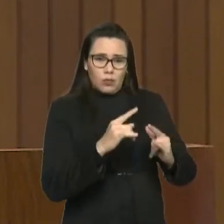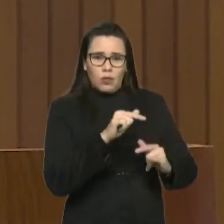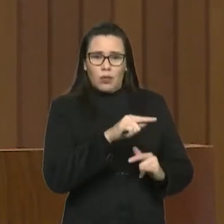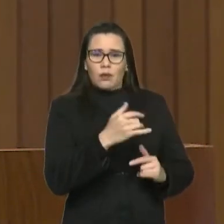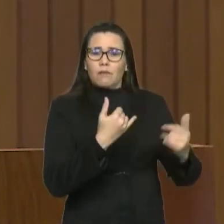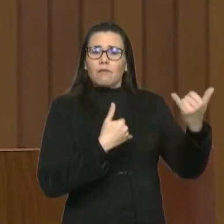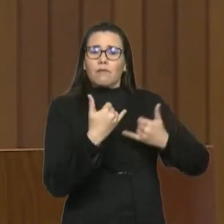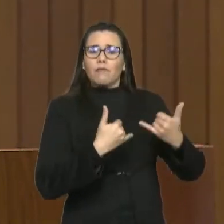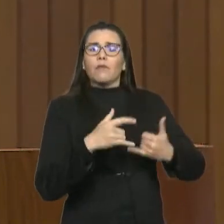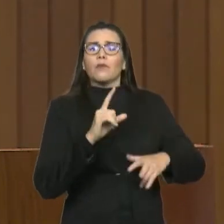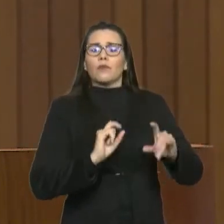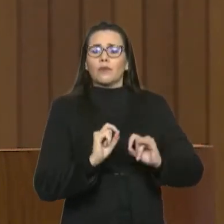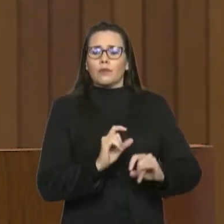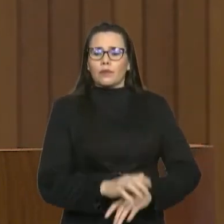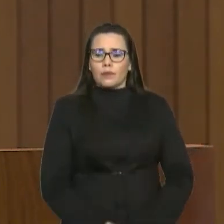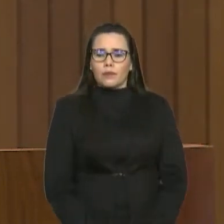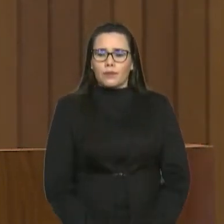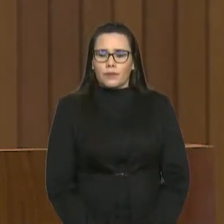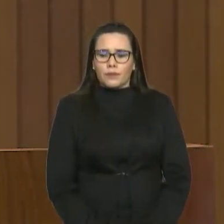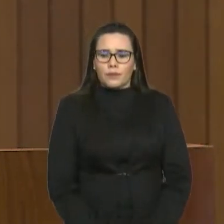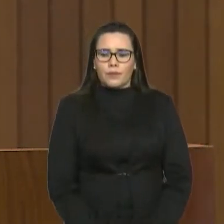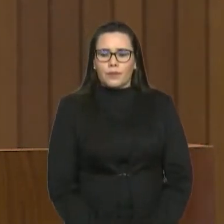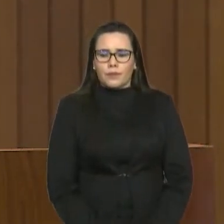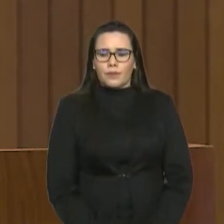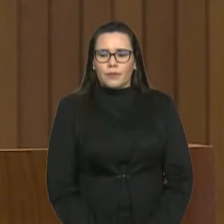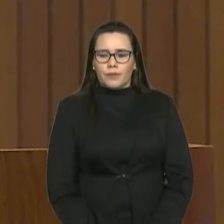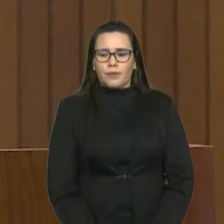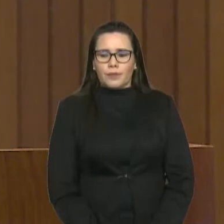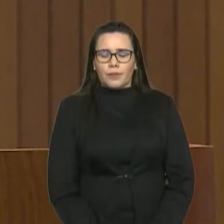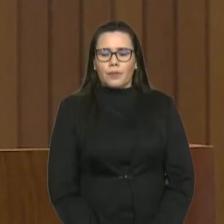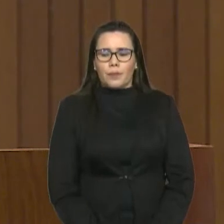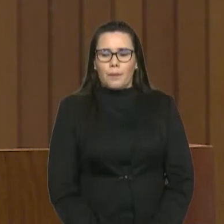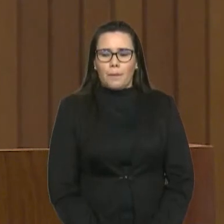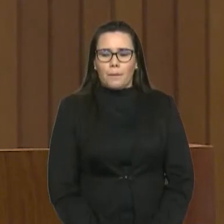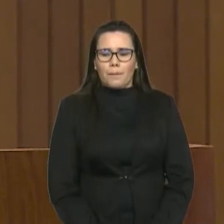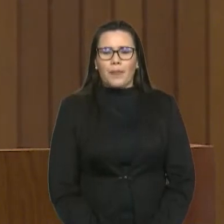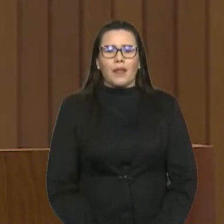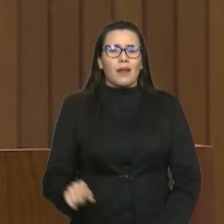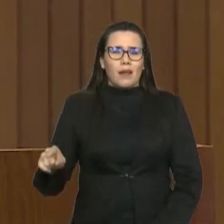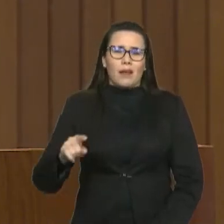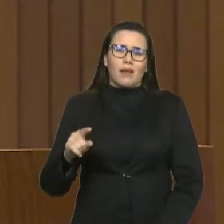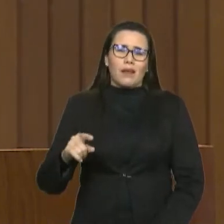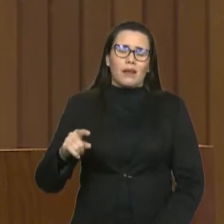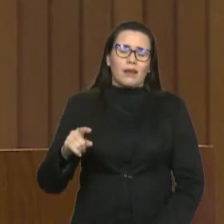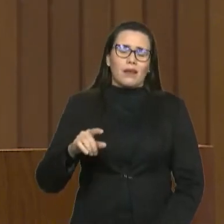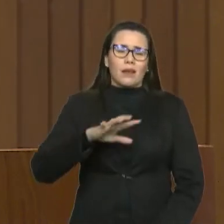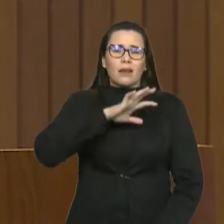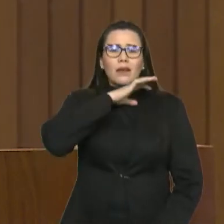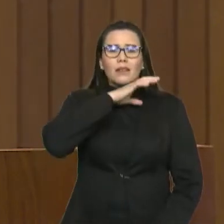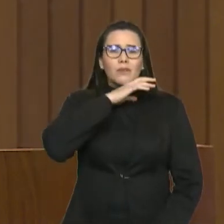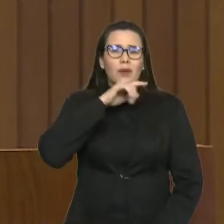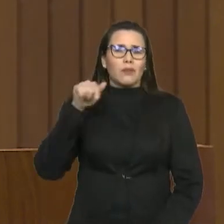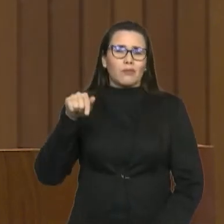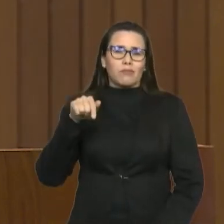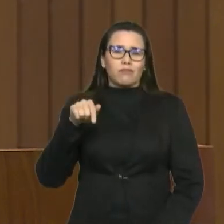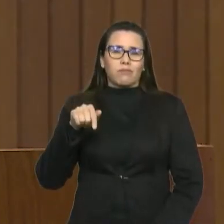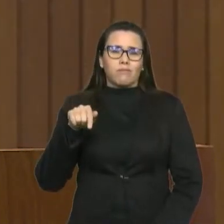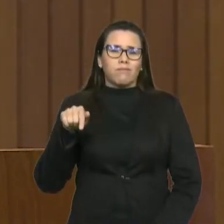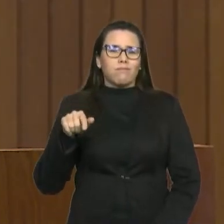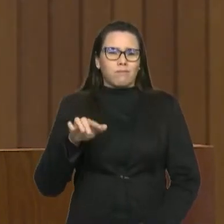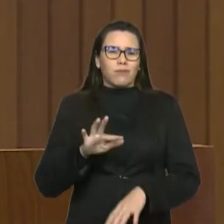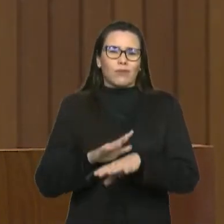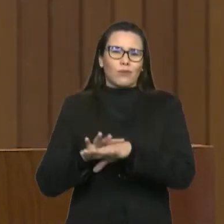casos em que o animal tem leishmaniose, aquele animal é